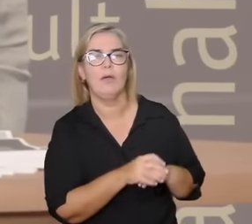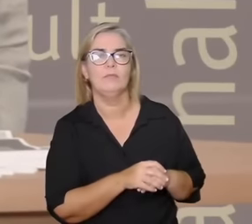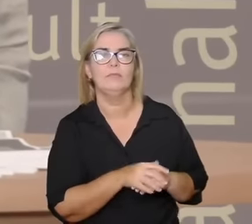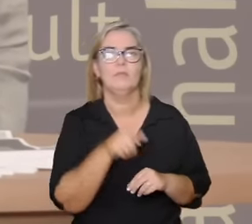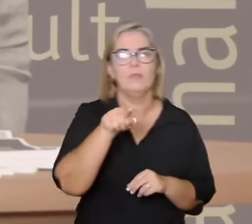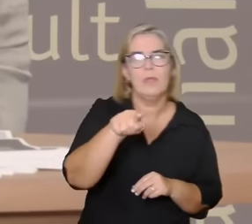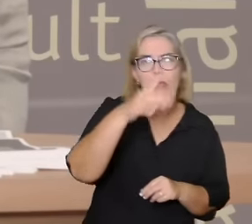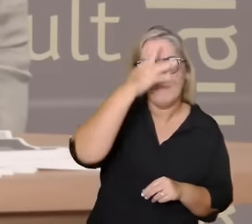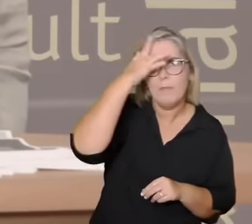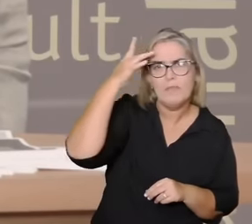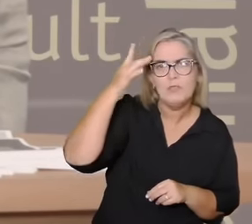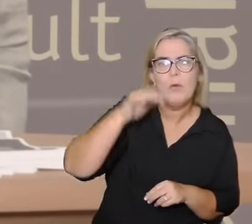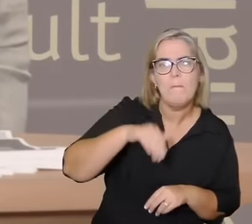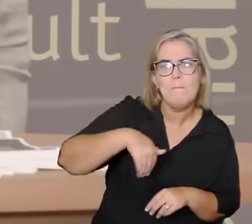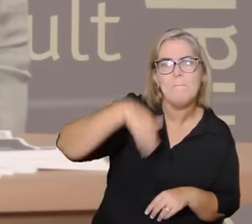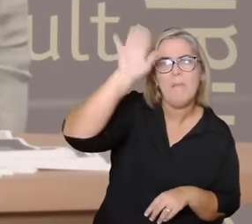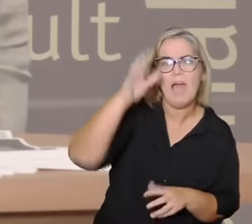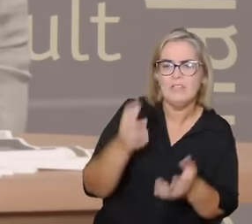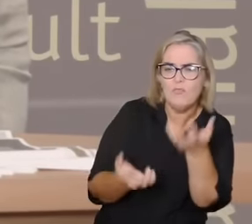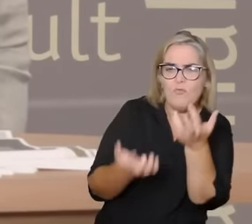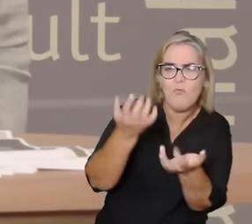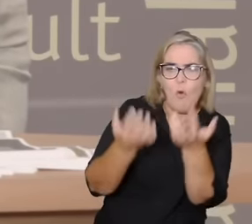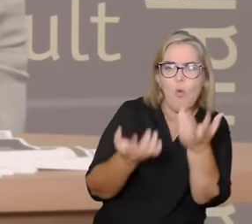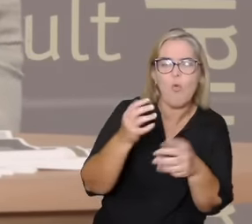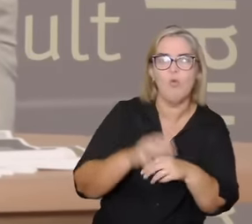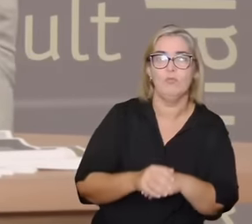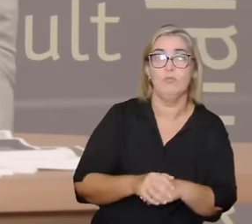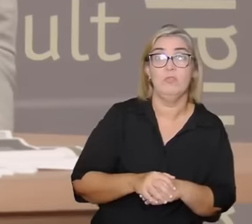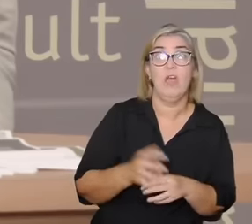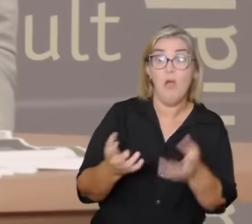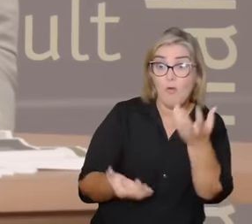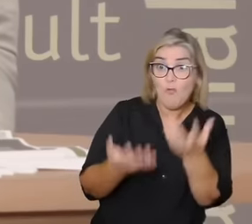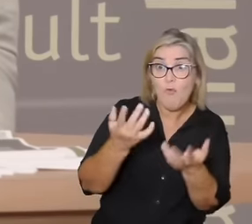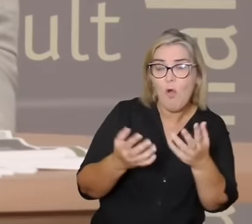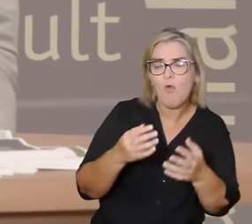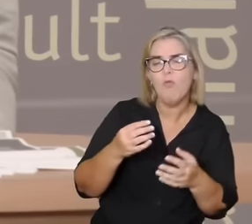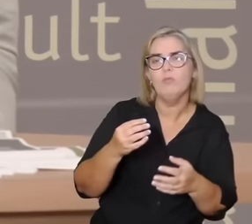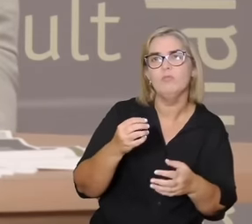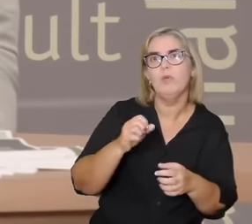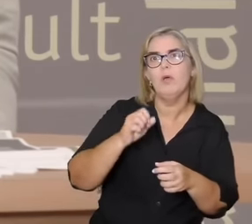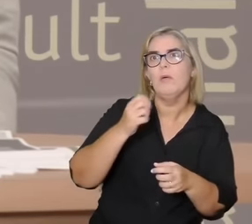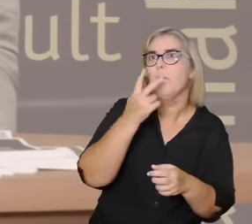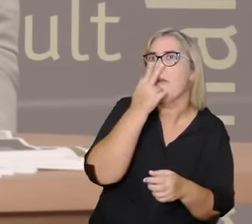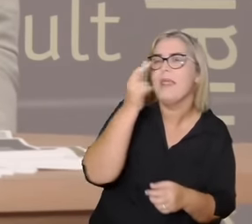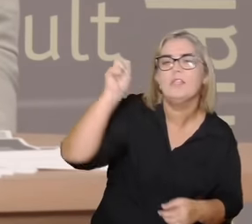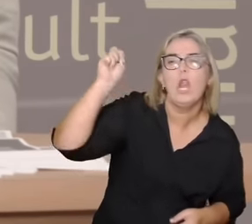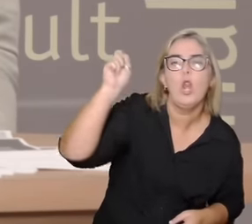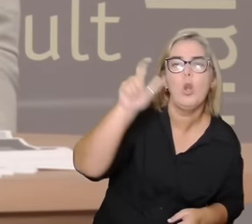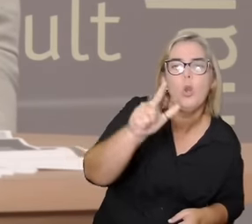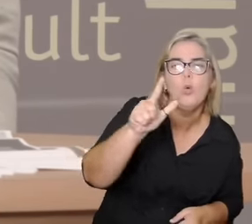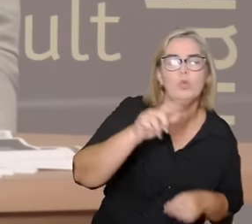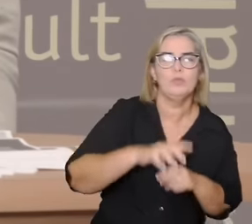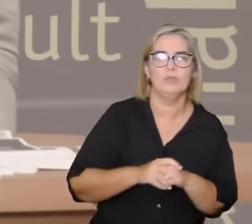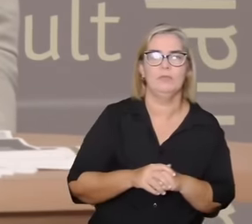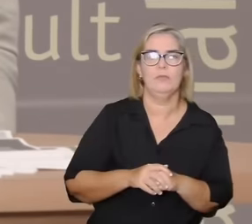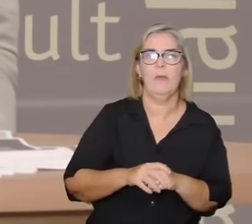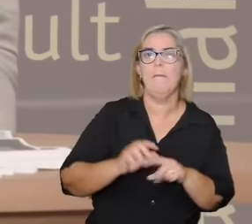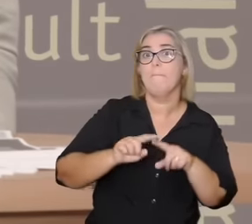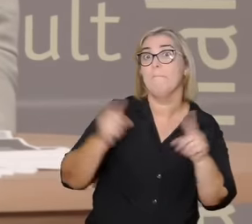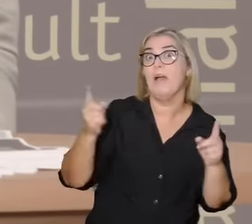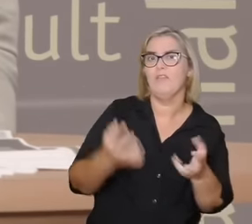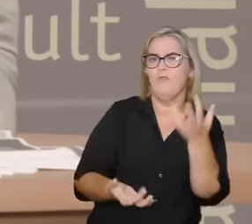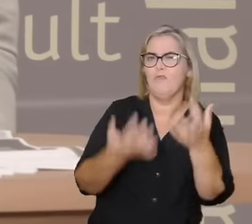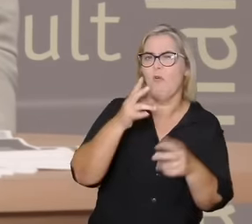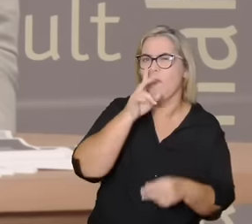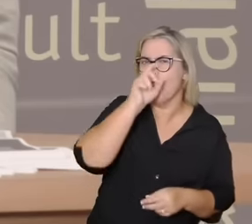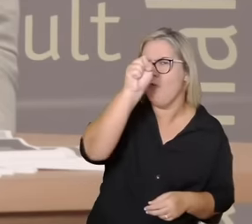pode ser uma fogueira pode ser um fogo solar e quando a gente tem uma compreensão de como o nosso afeto